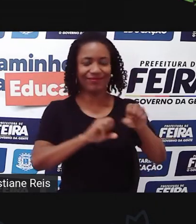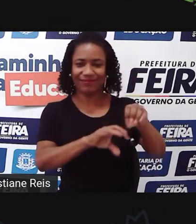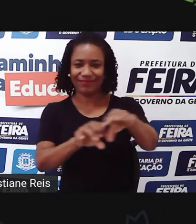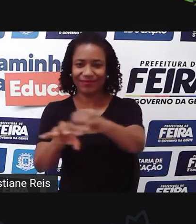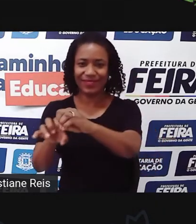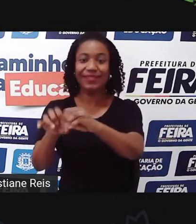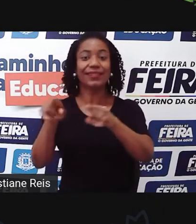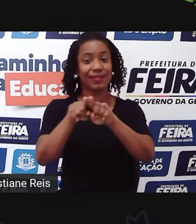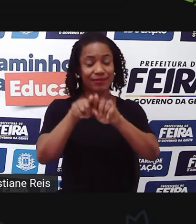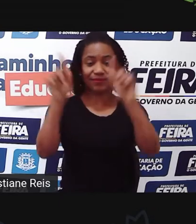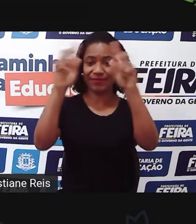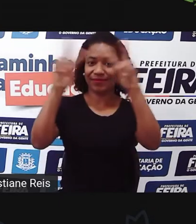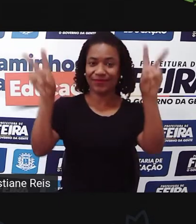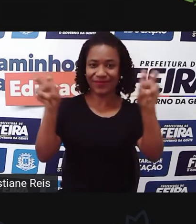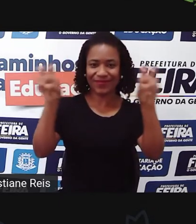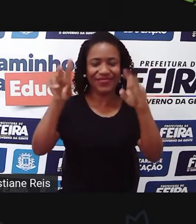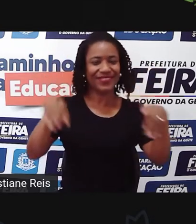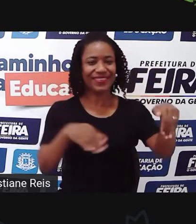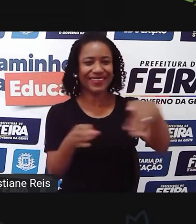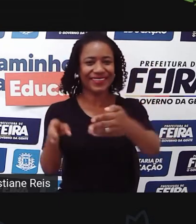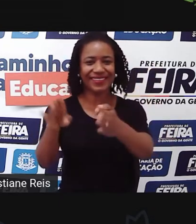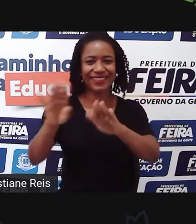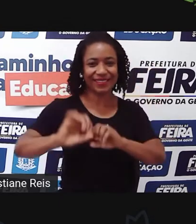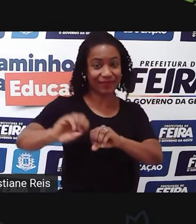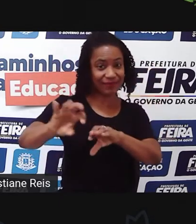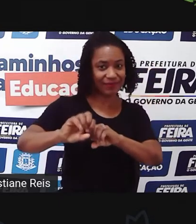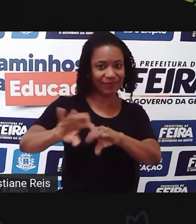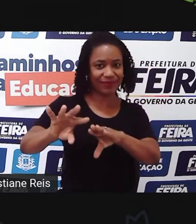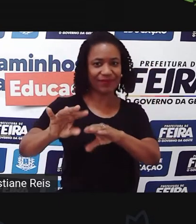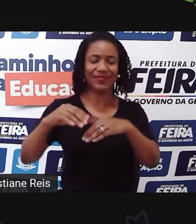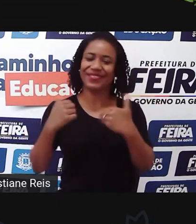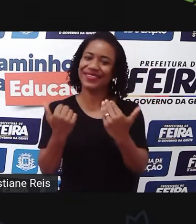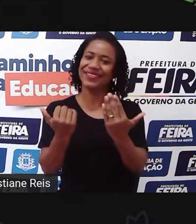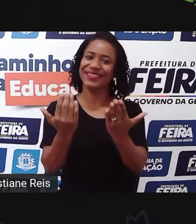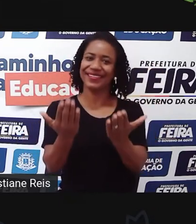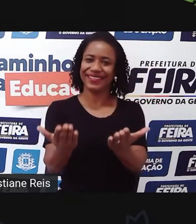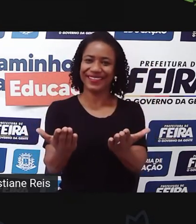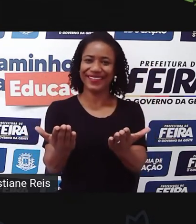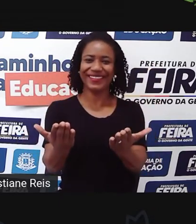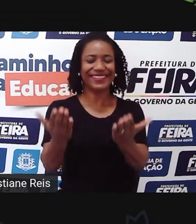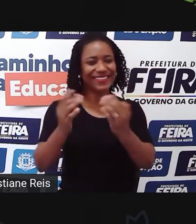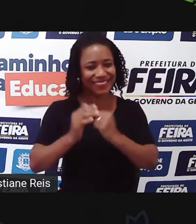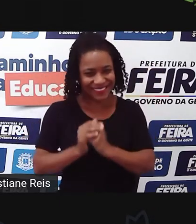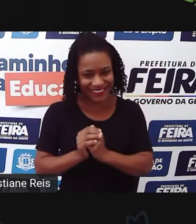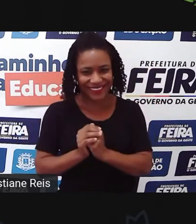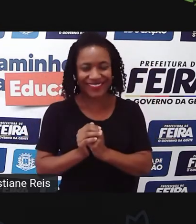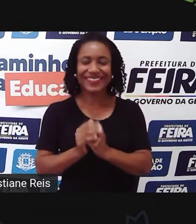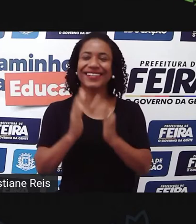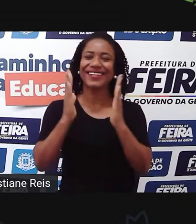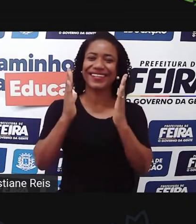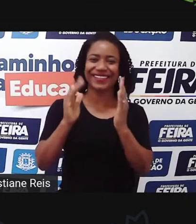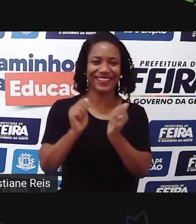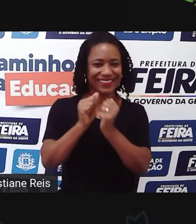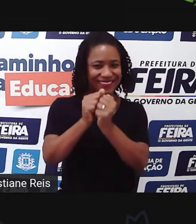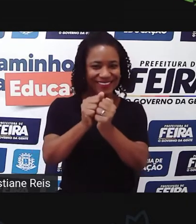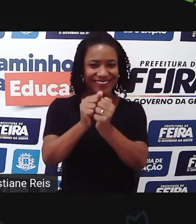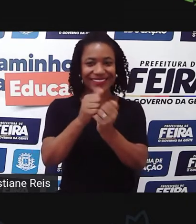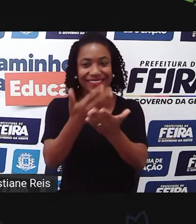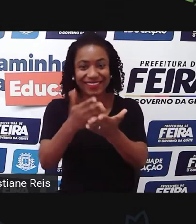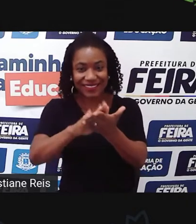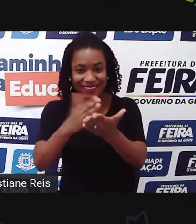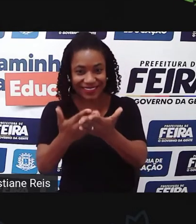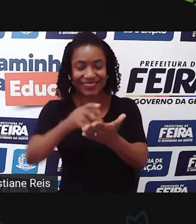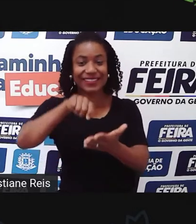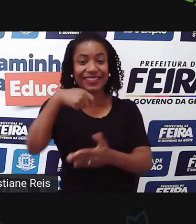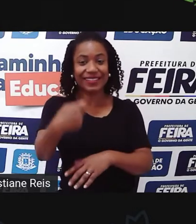frase dizendo, assim, caminhos da educação. E, graças a Deus, aqui mais uma vez, a nossa querida Cristiane, né? Que será a